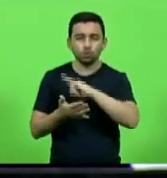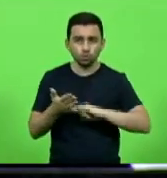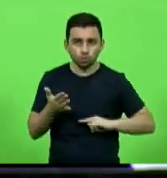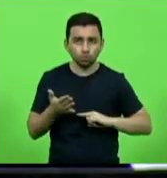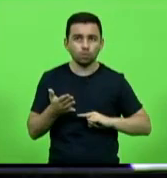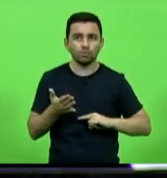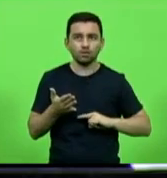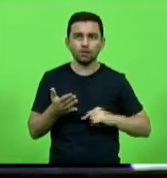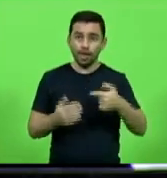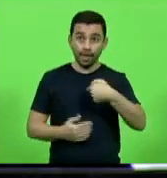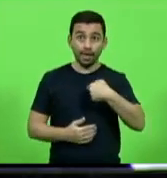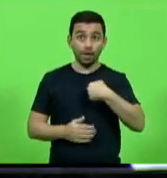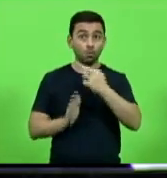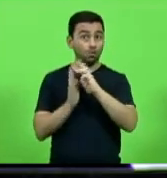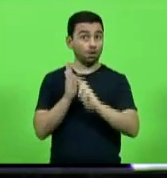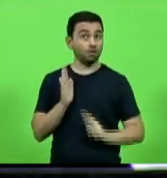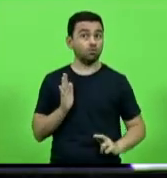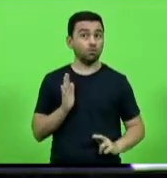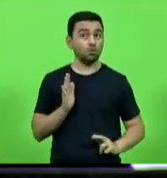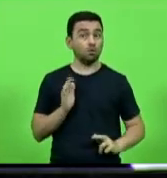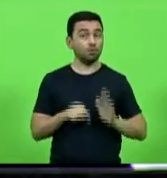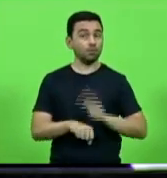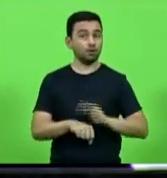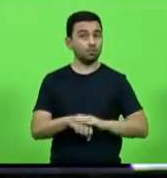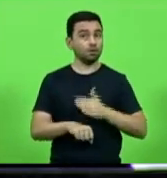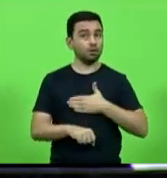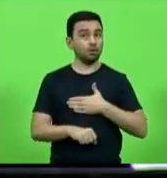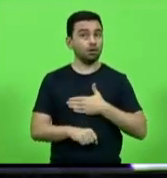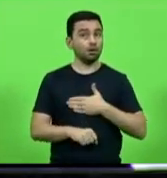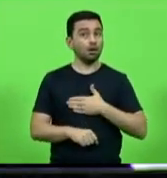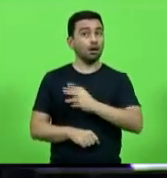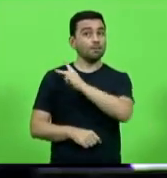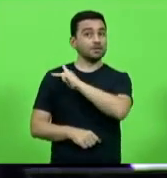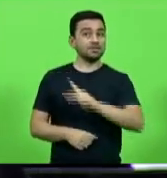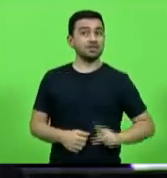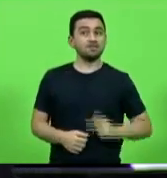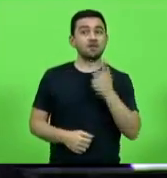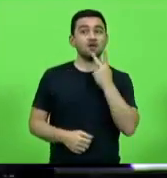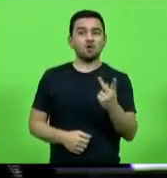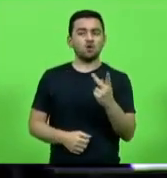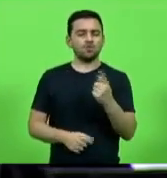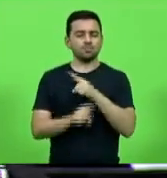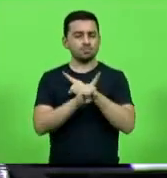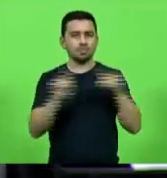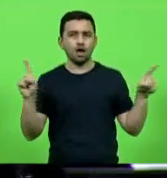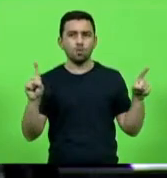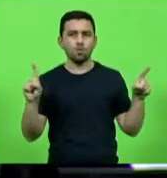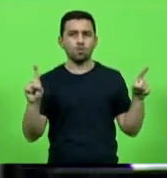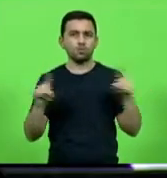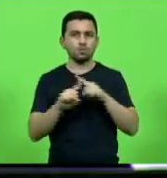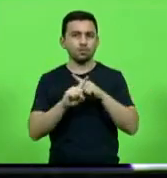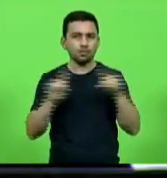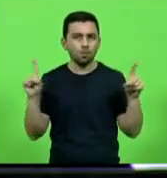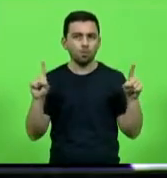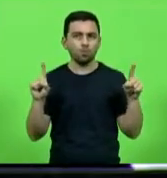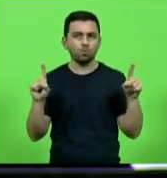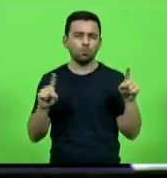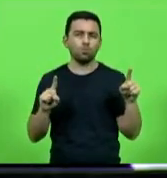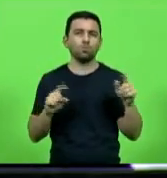relator eu era o relator e a presidência disse não não e não